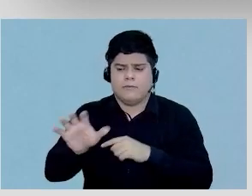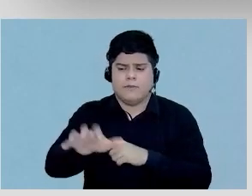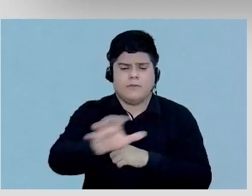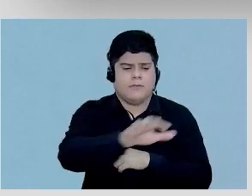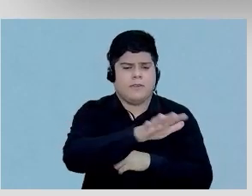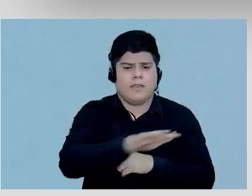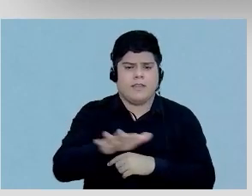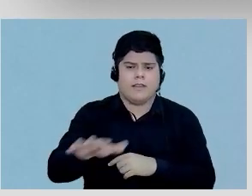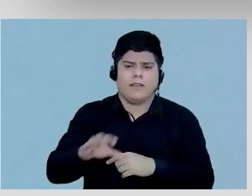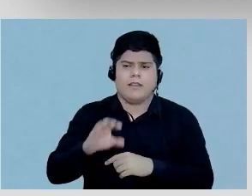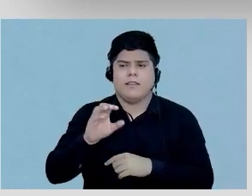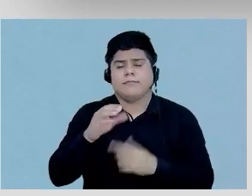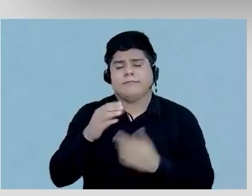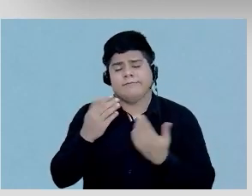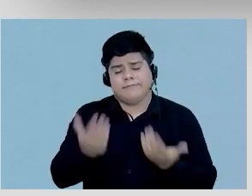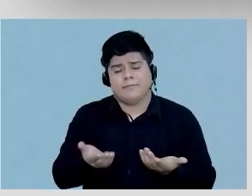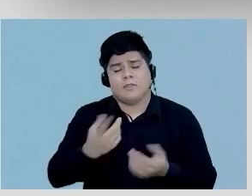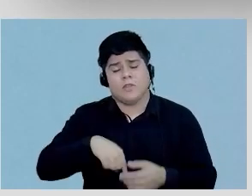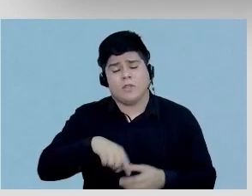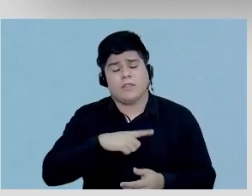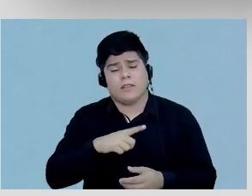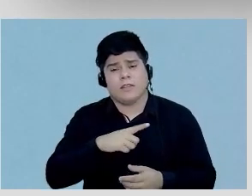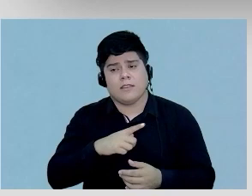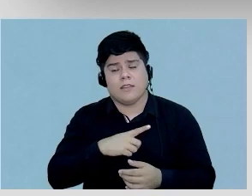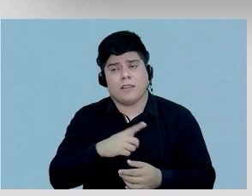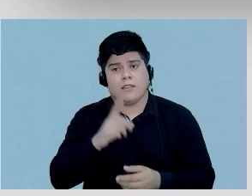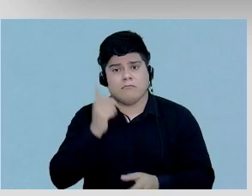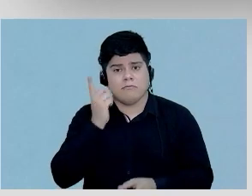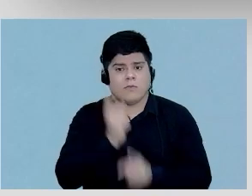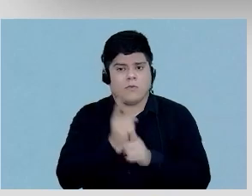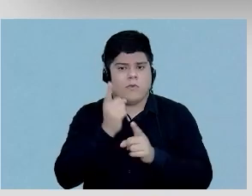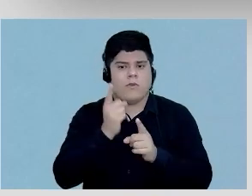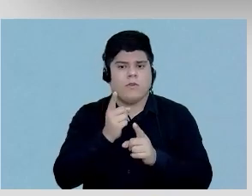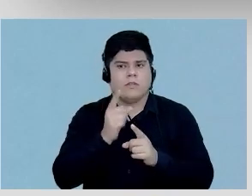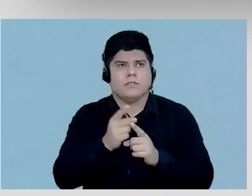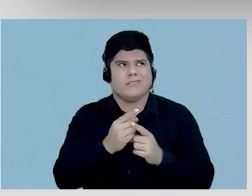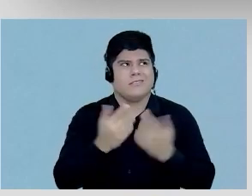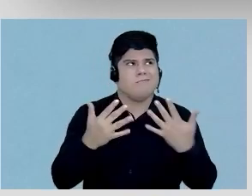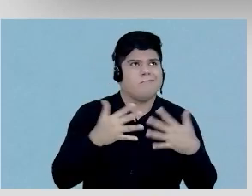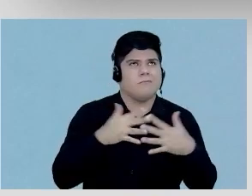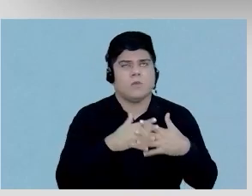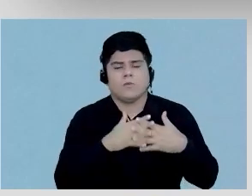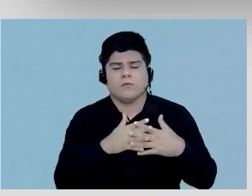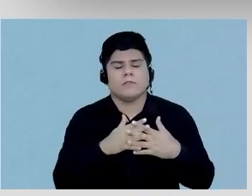Clinicamente, portanto, nós temos uma saída, não é, deste dilema